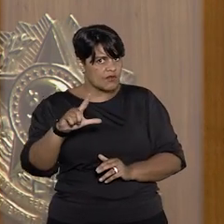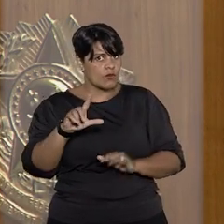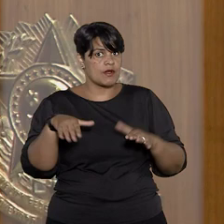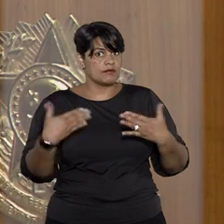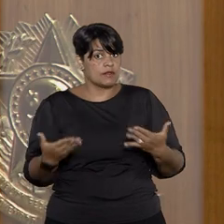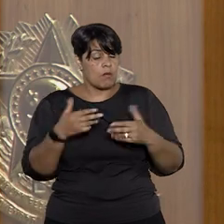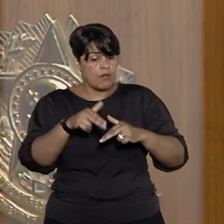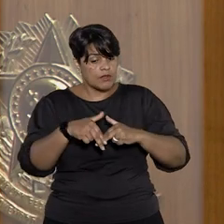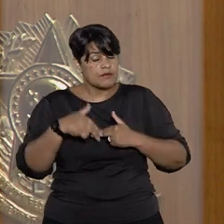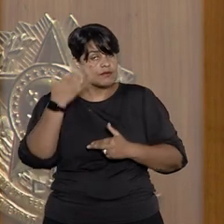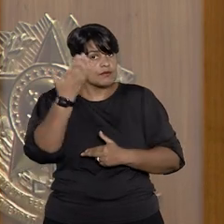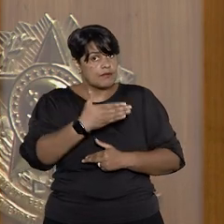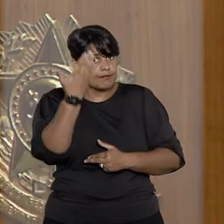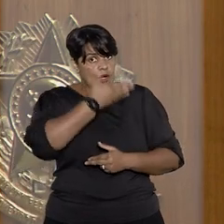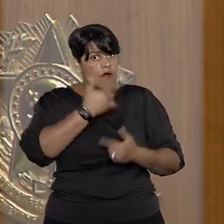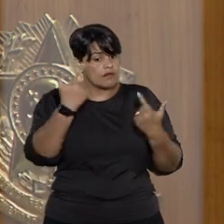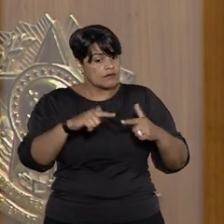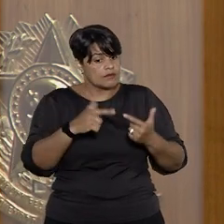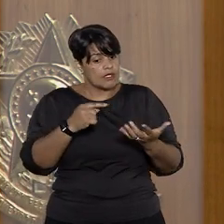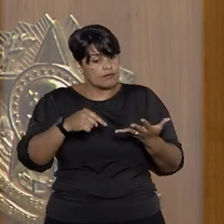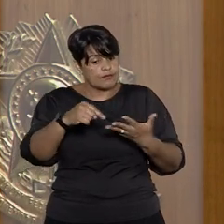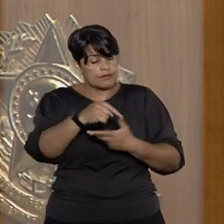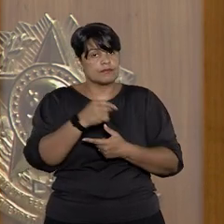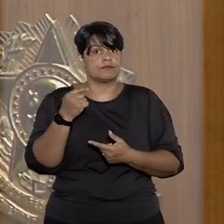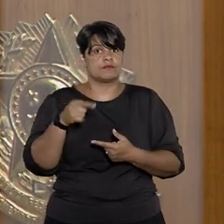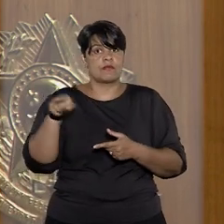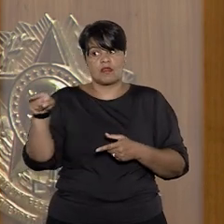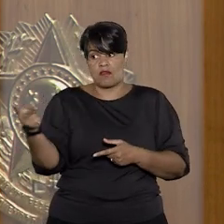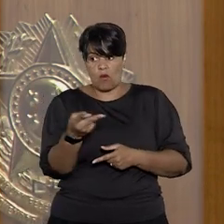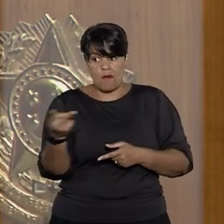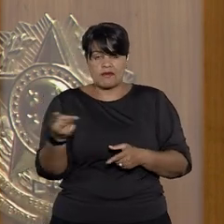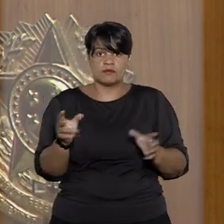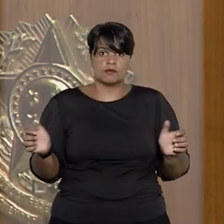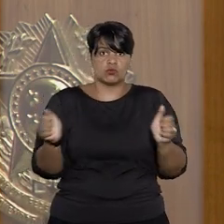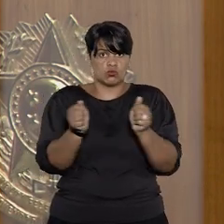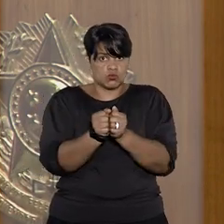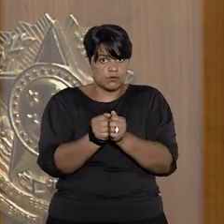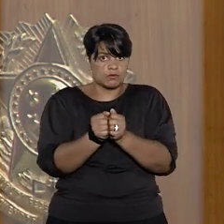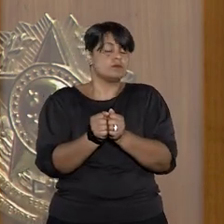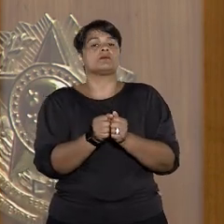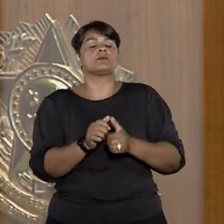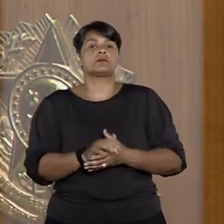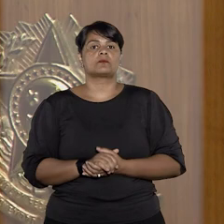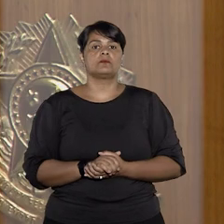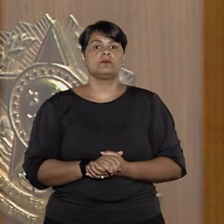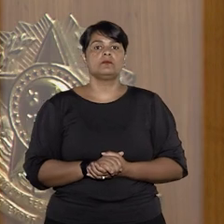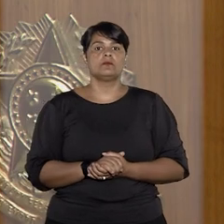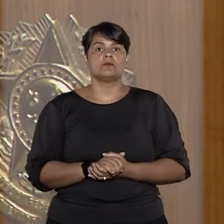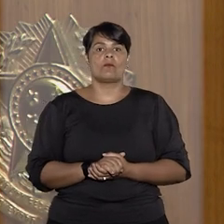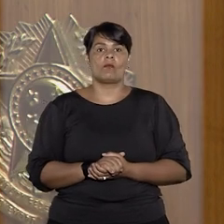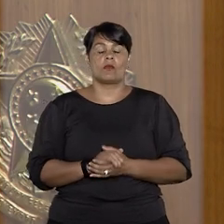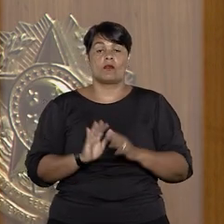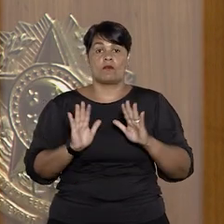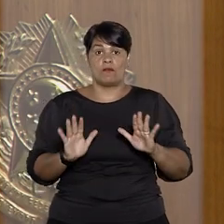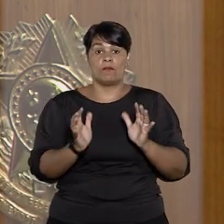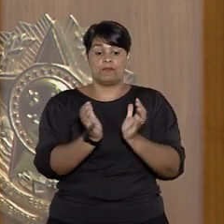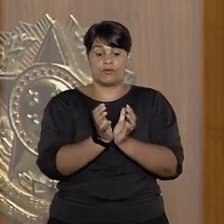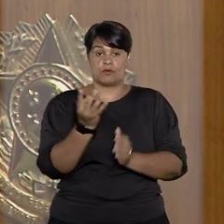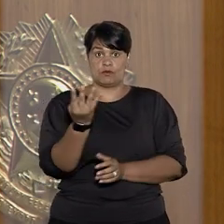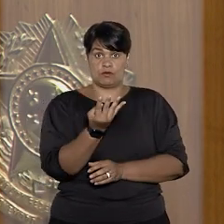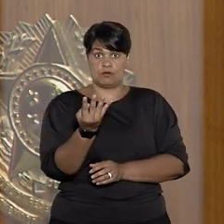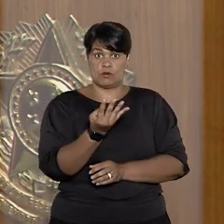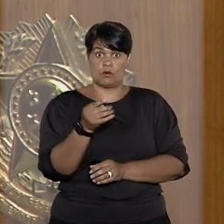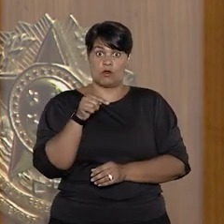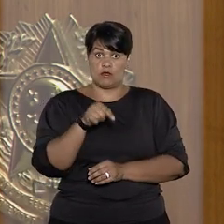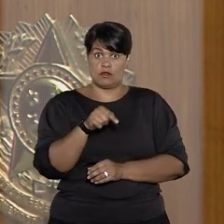produção de provas que pudessem demonstrar a relação afetiva existente entre os recorrentes e a irmã de criação. Mas para a quarta